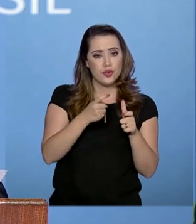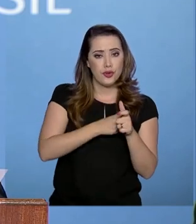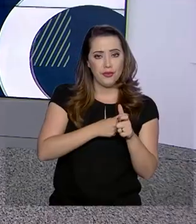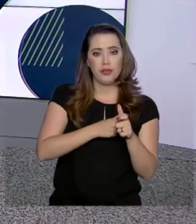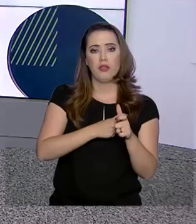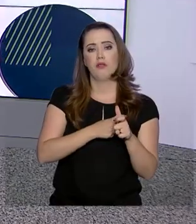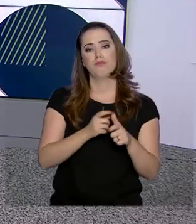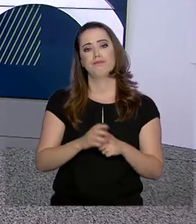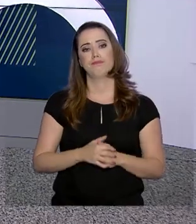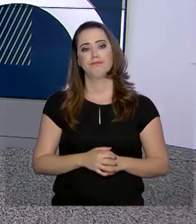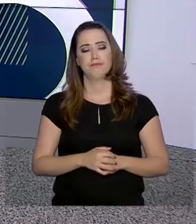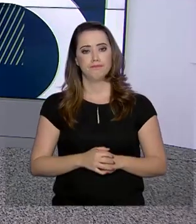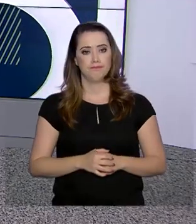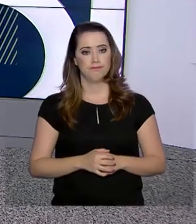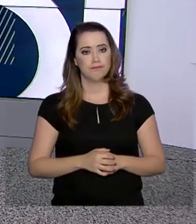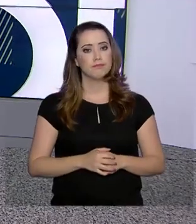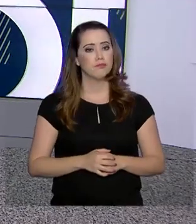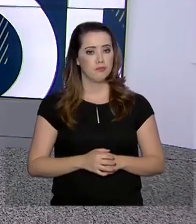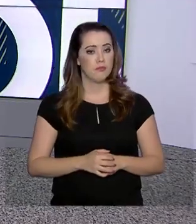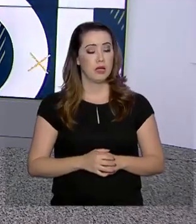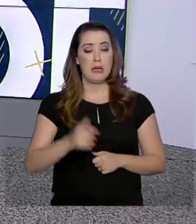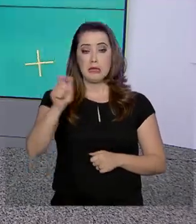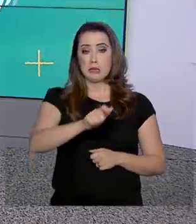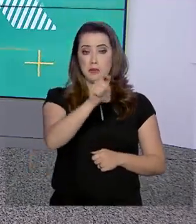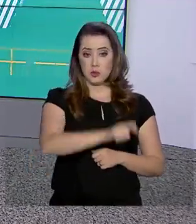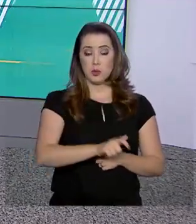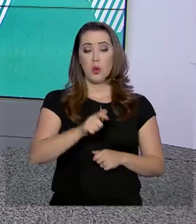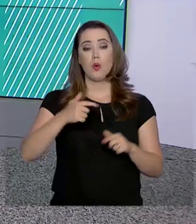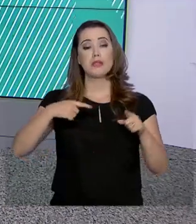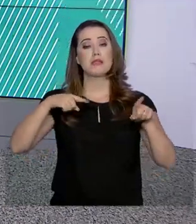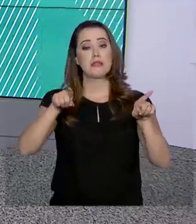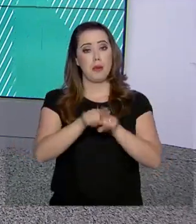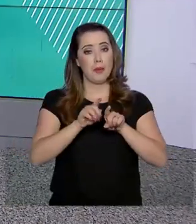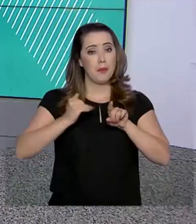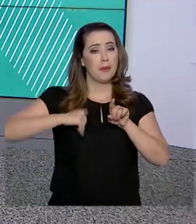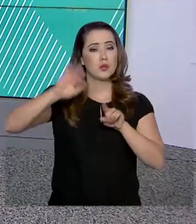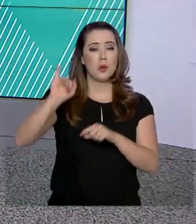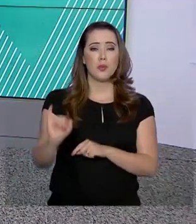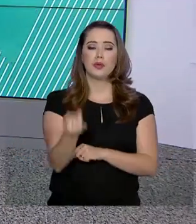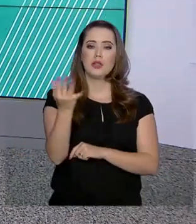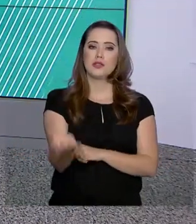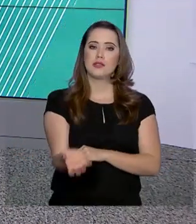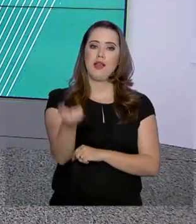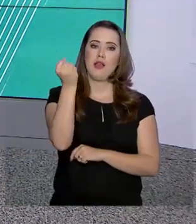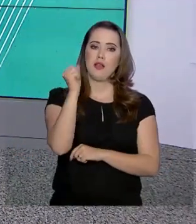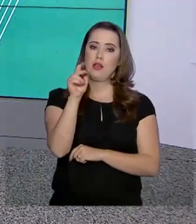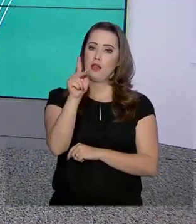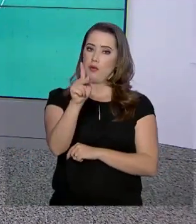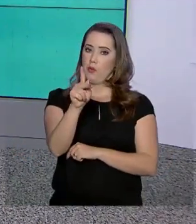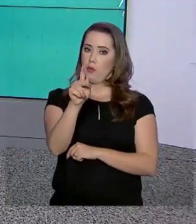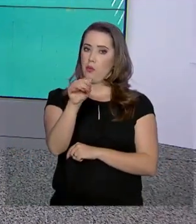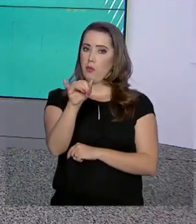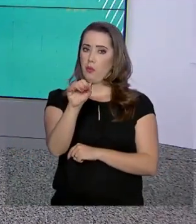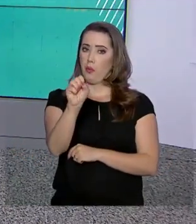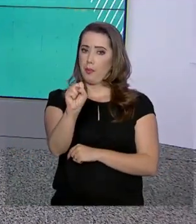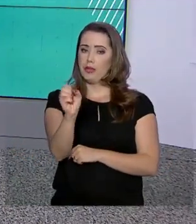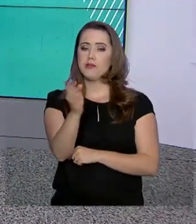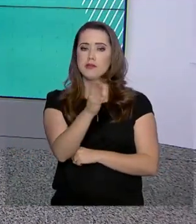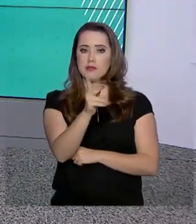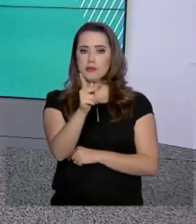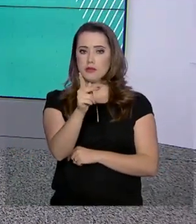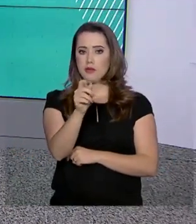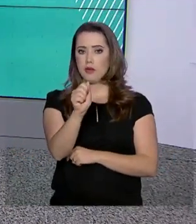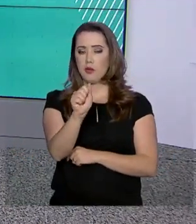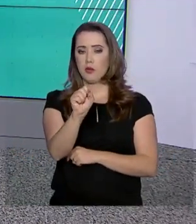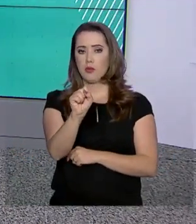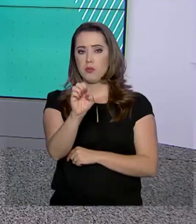Serasa. Os trabalhadores também vão ter mais uma oportunidade de sacar os recursos do fundo PIS-PASEP. Tem direito a